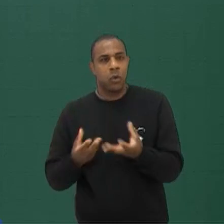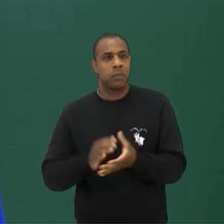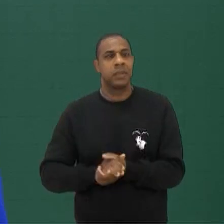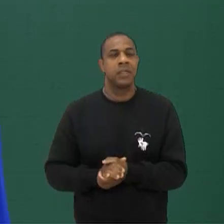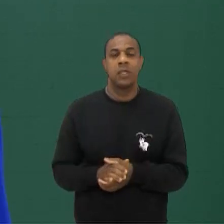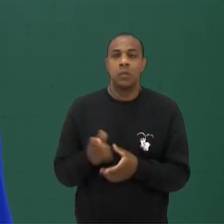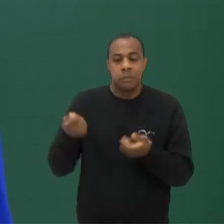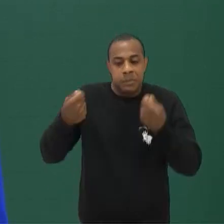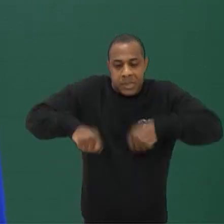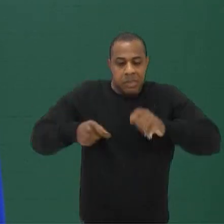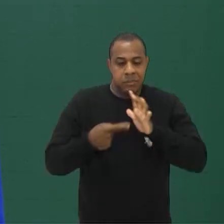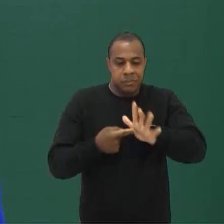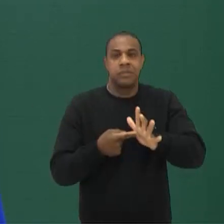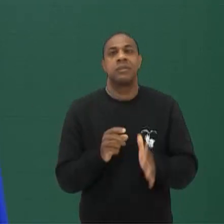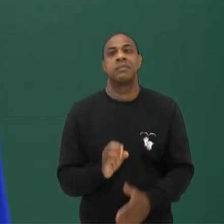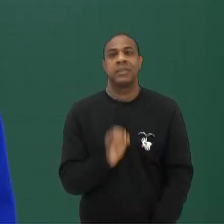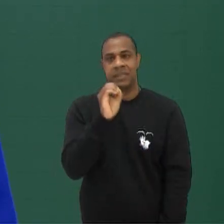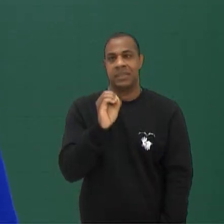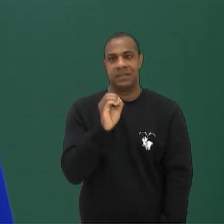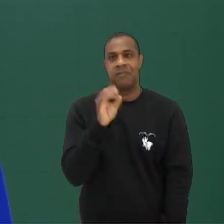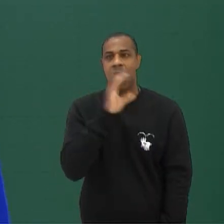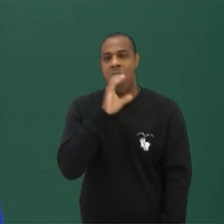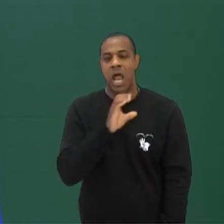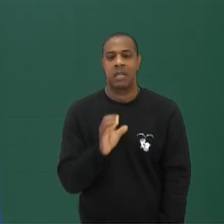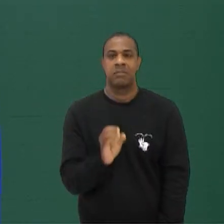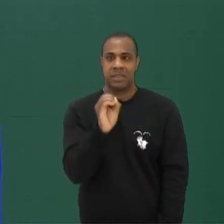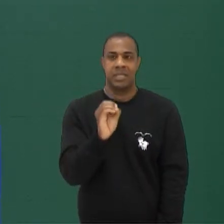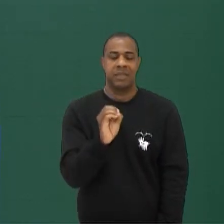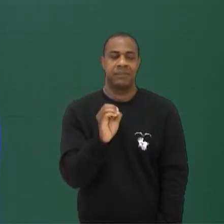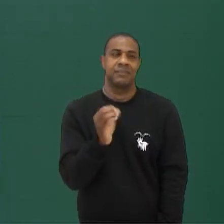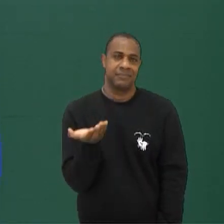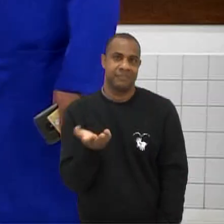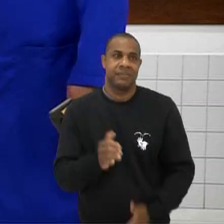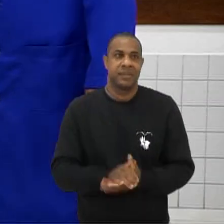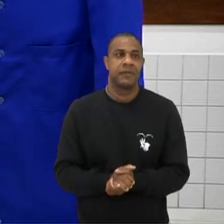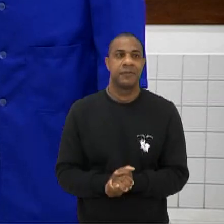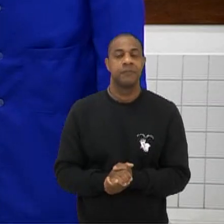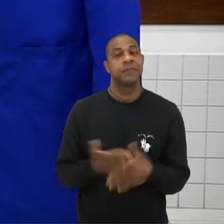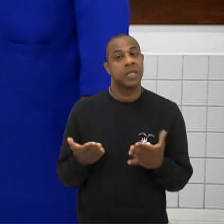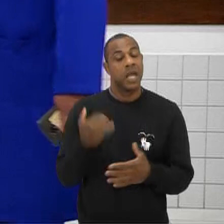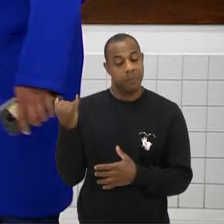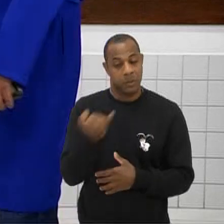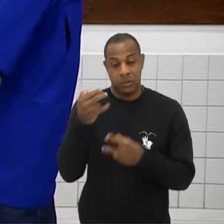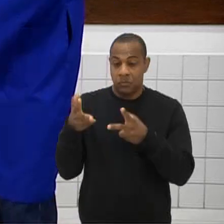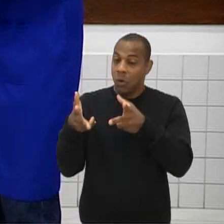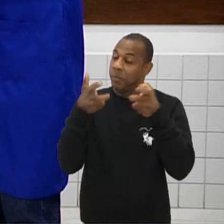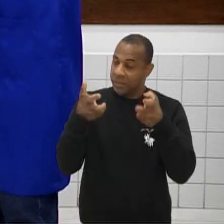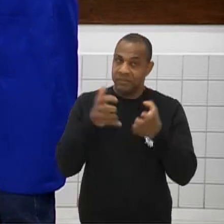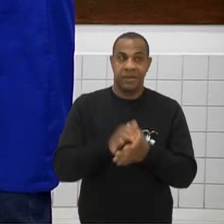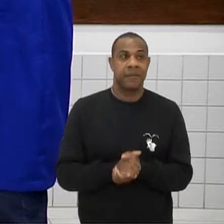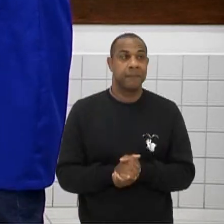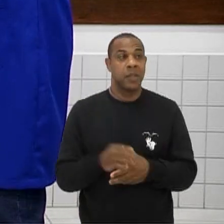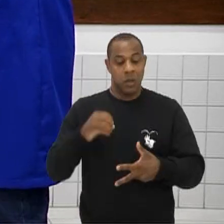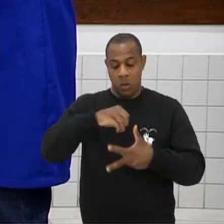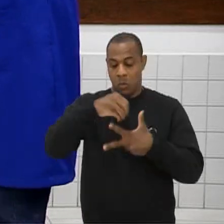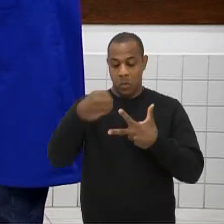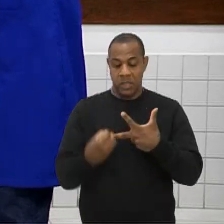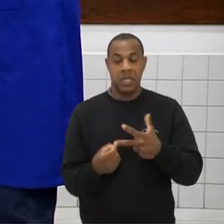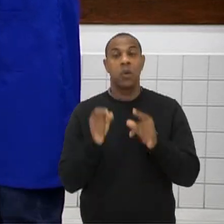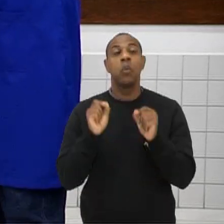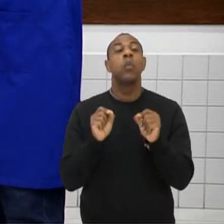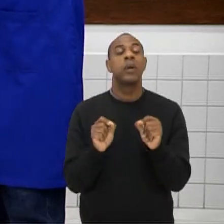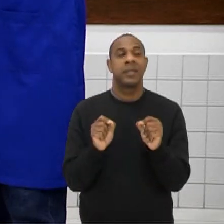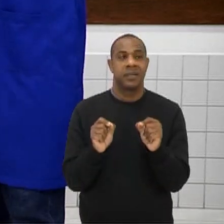dizendo Necessariamente Que a tua velocidade é zero Mas assim Nas entrelinhas Ele surge esse contexto Ok? Então isso é importante Veja né O Enem aqui É uma